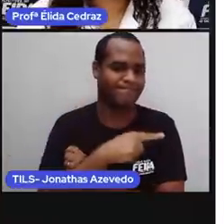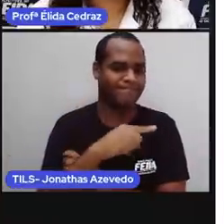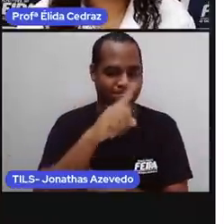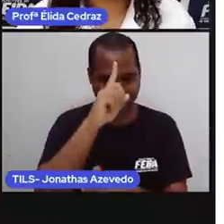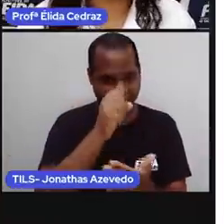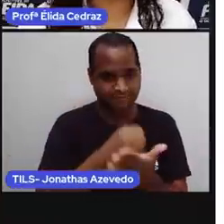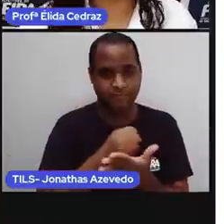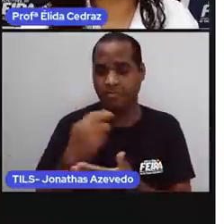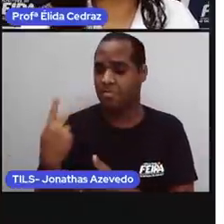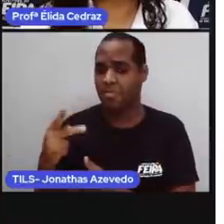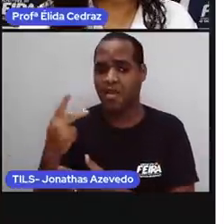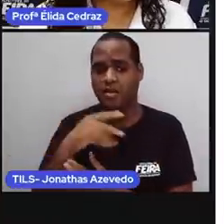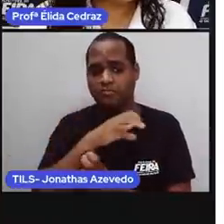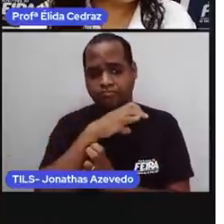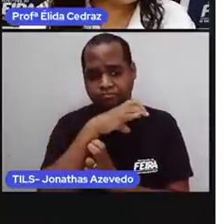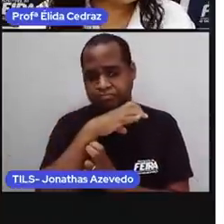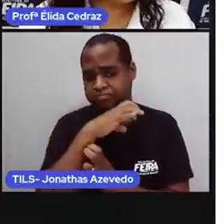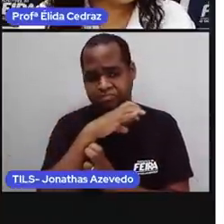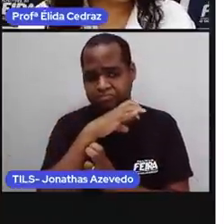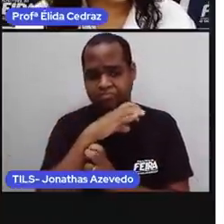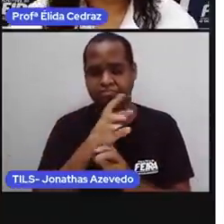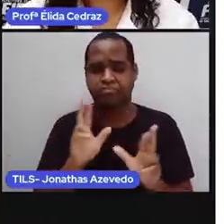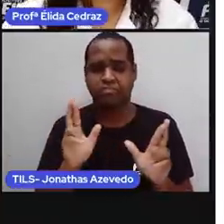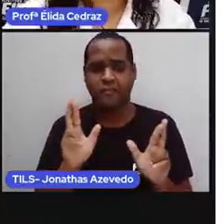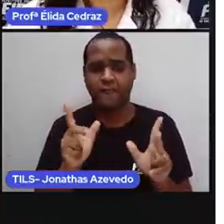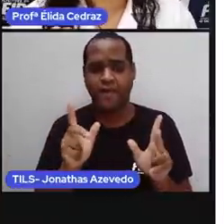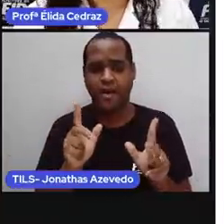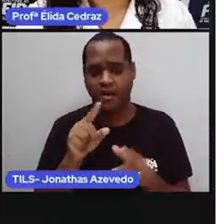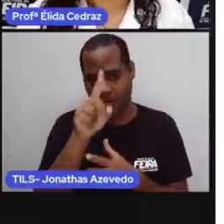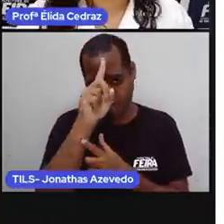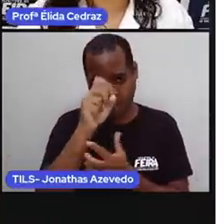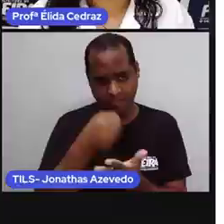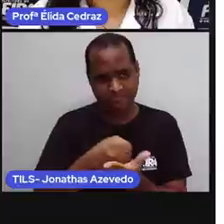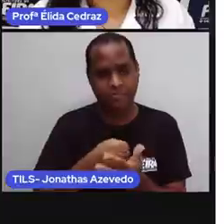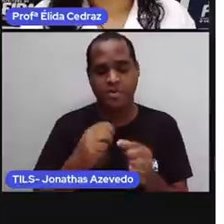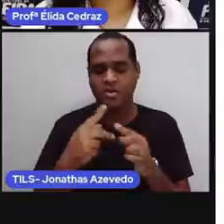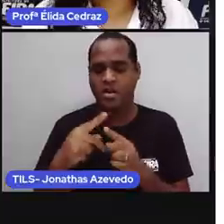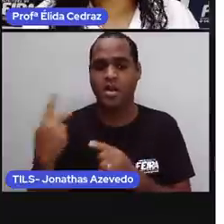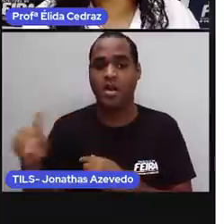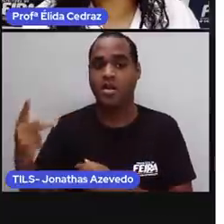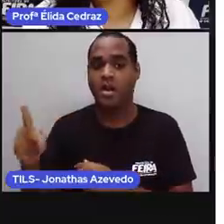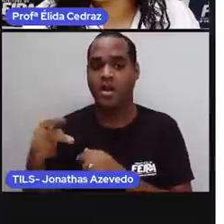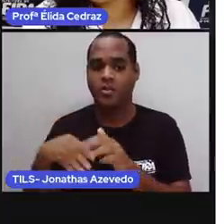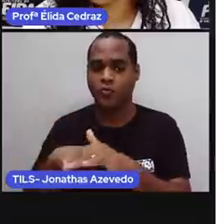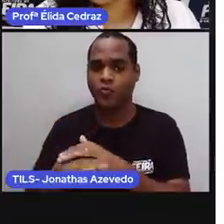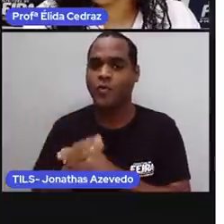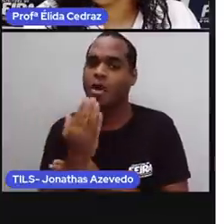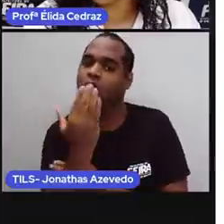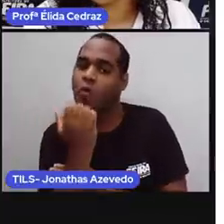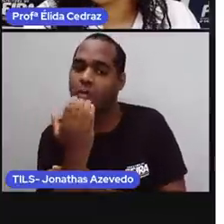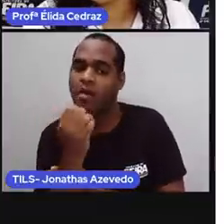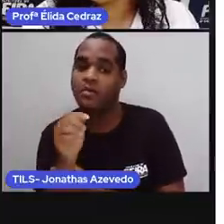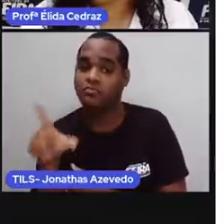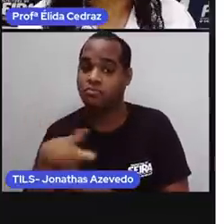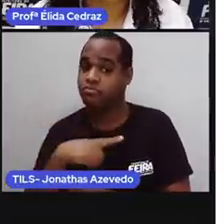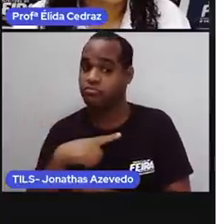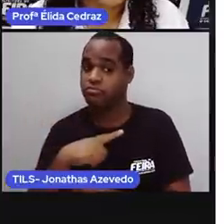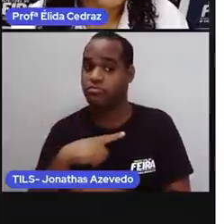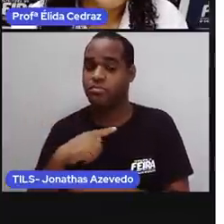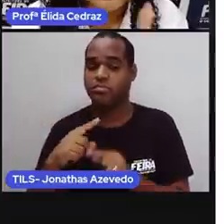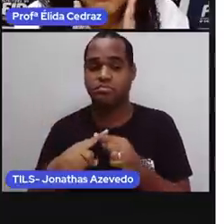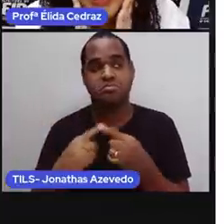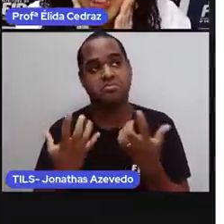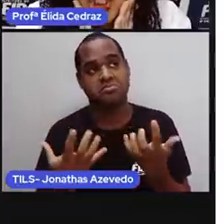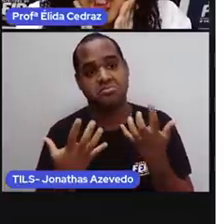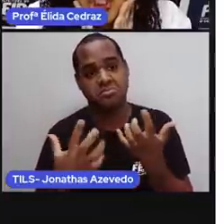E os animais são seres irracionais. Porque eles agem pelo instinto. Ele está com fome, ele come. Ele